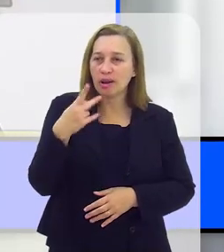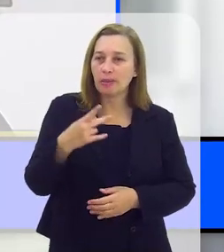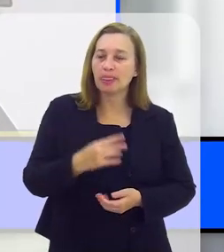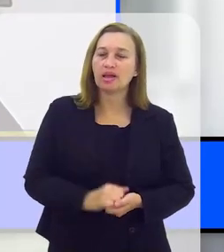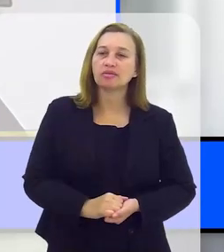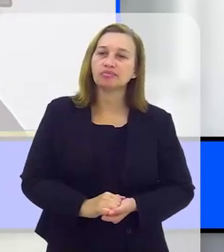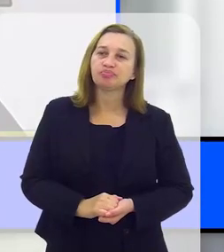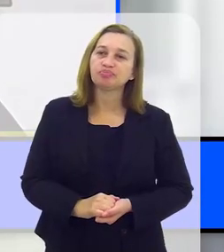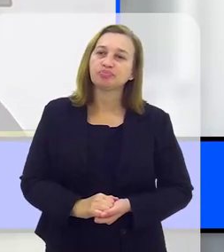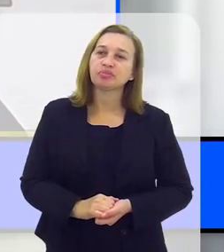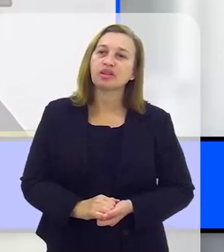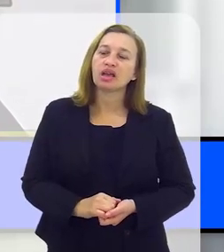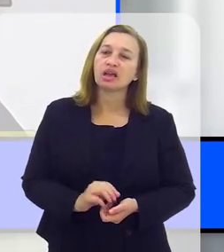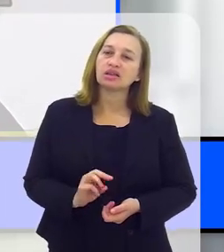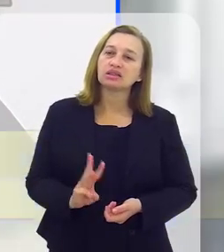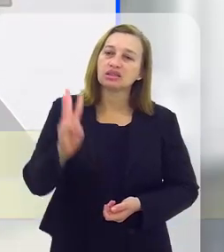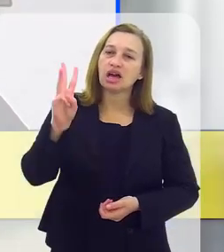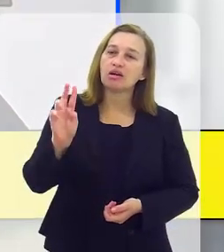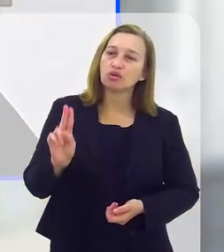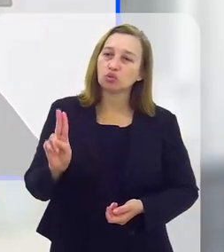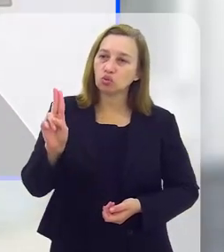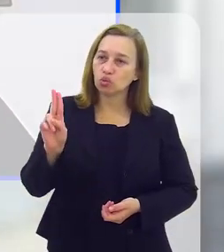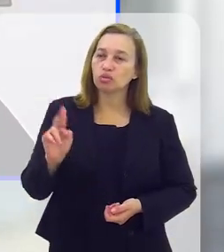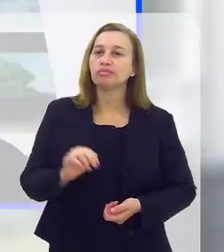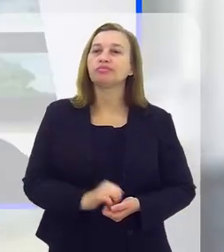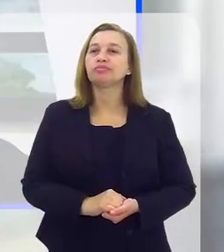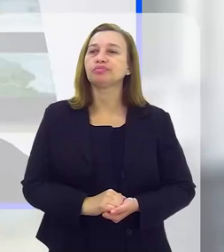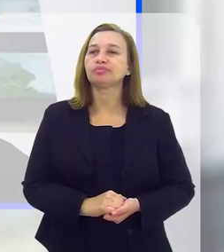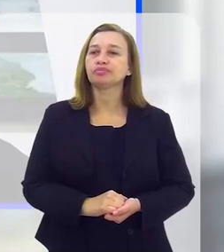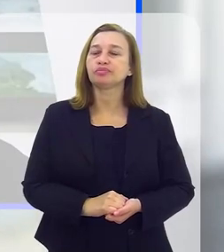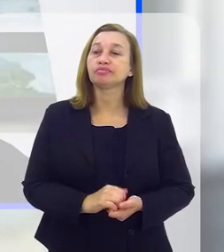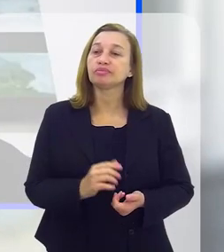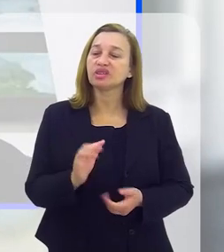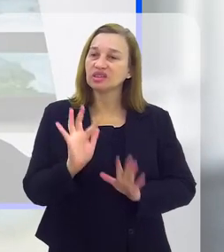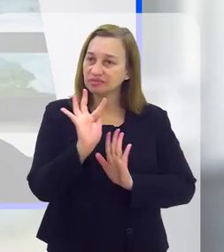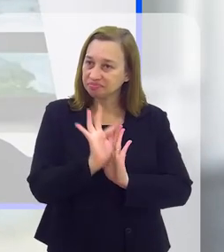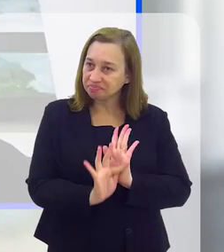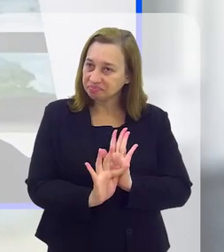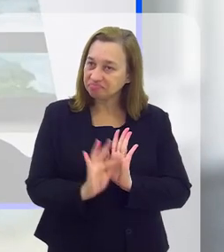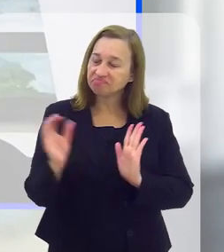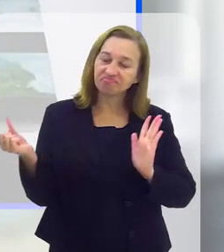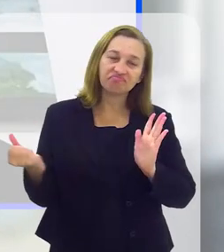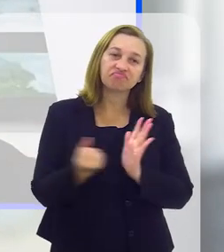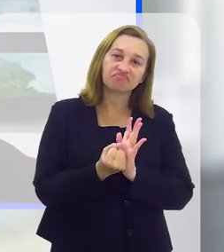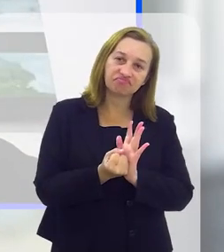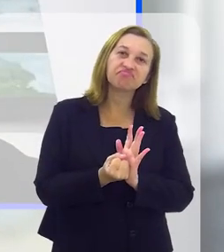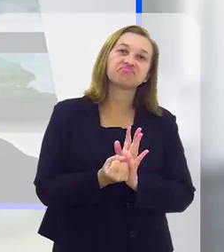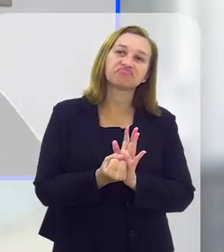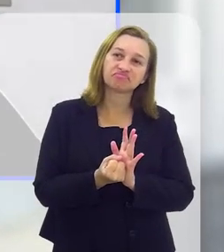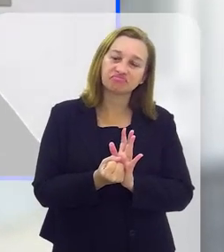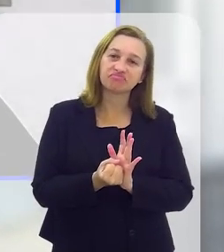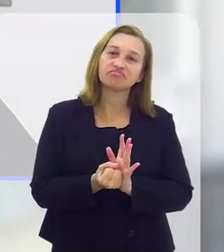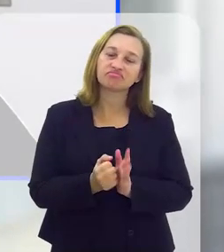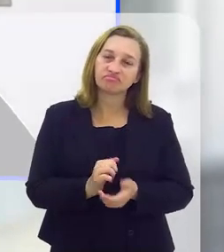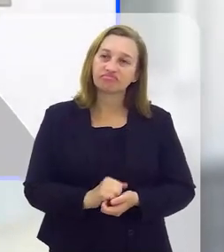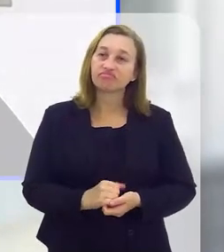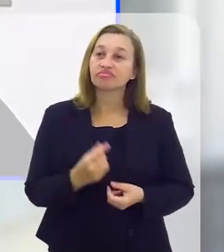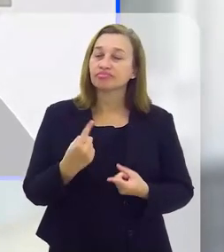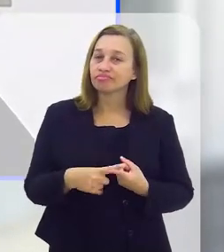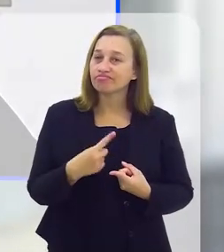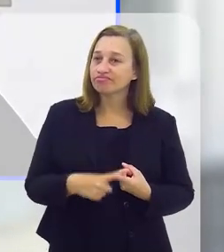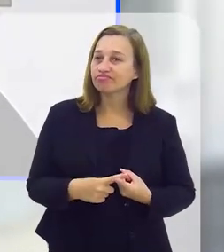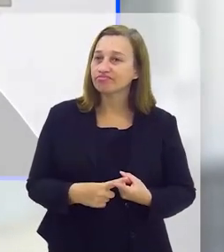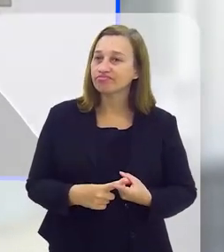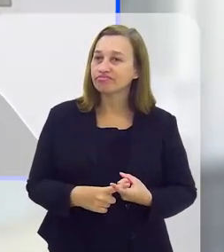dizer que é do WU. Esse texto me marcou muito,